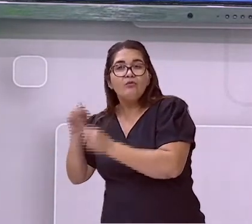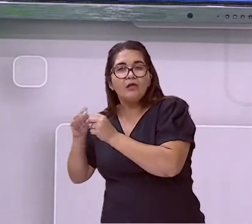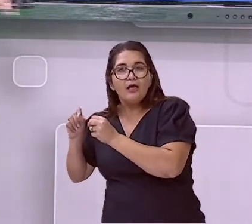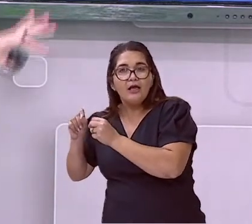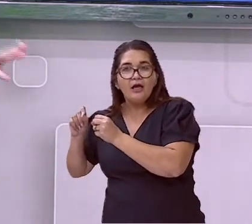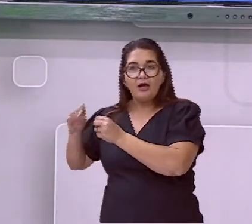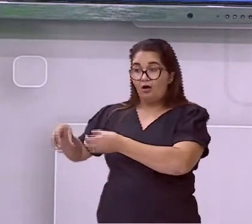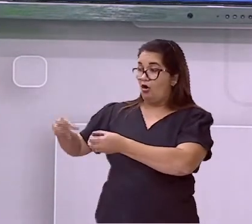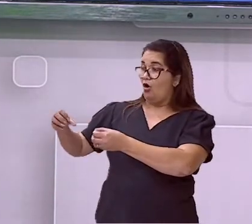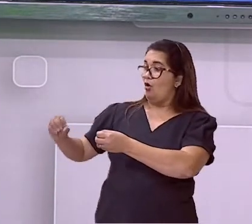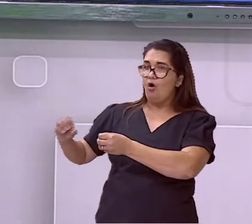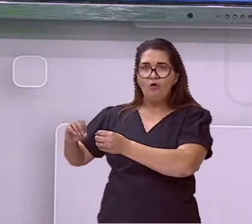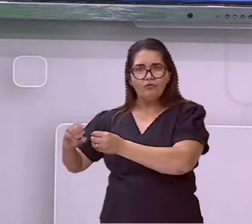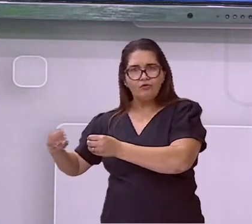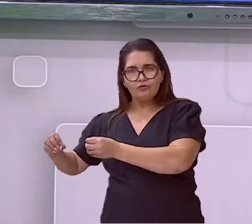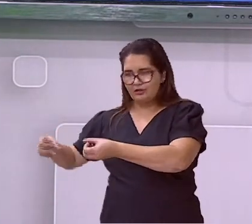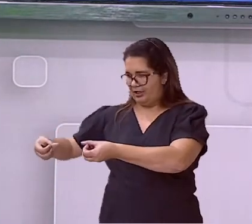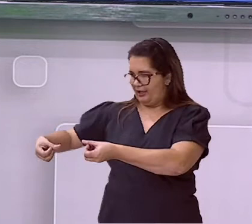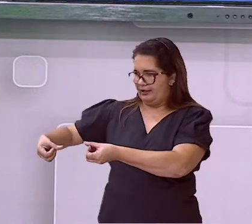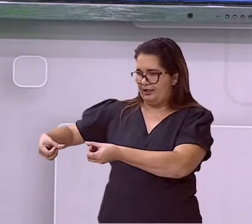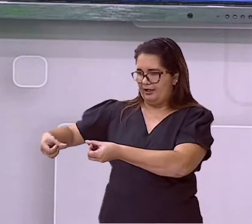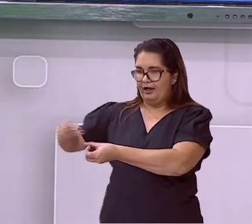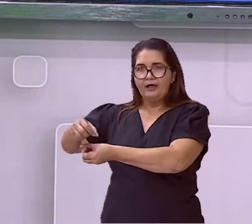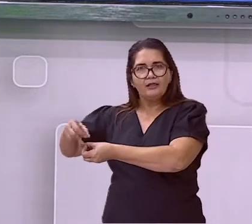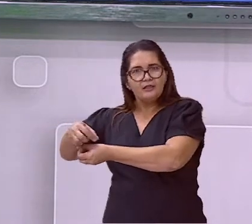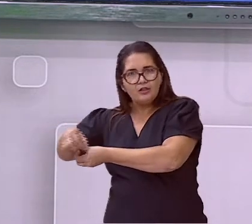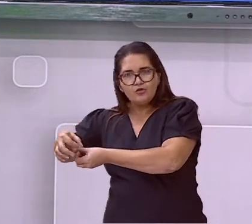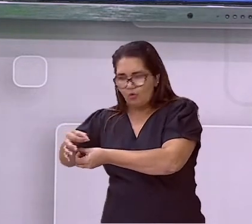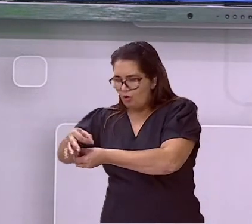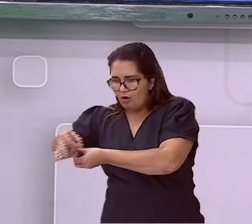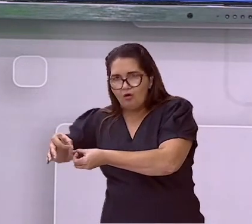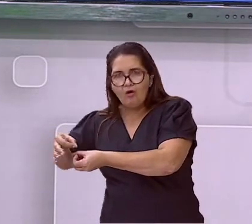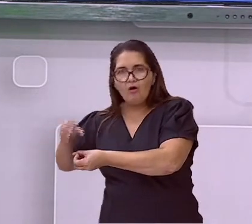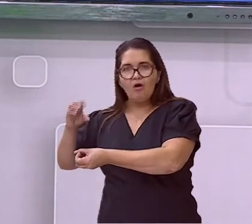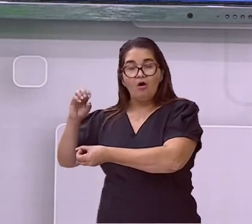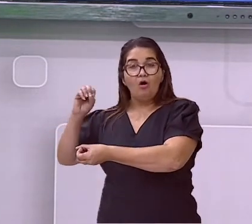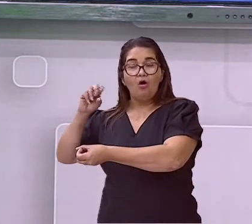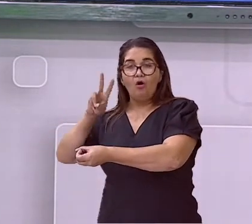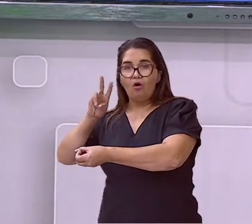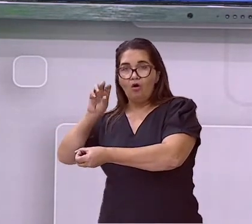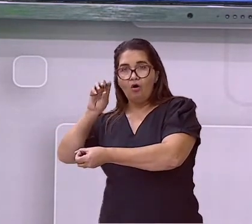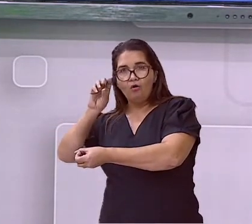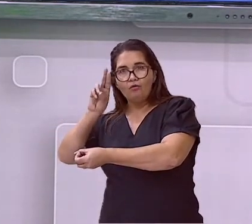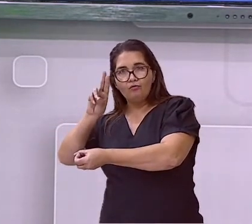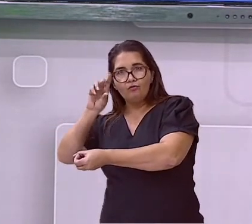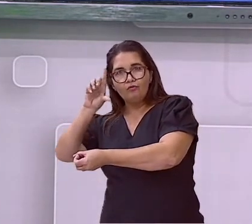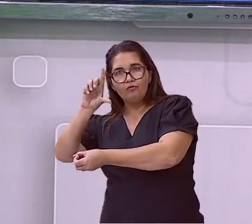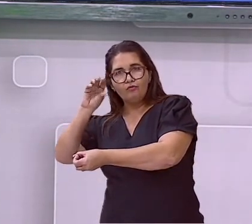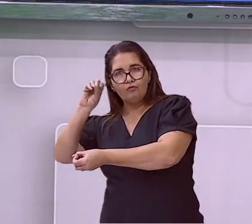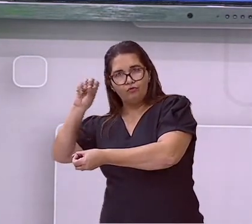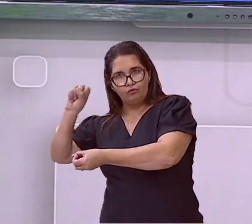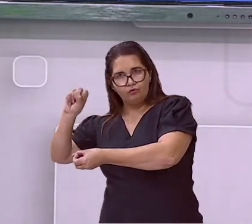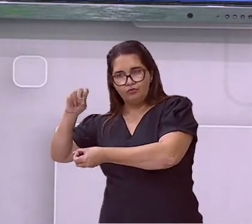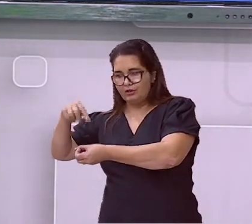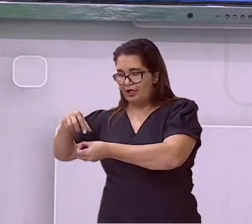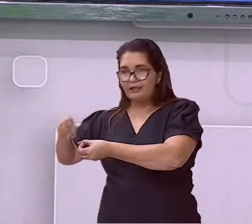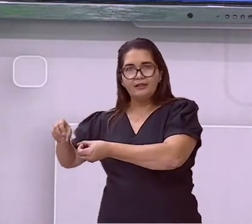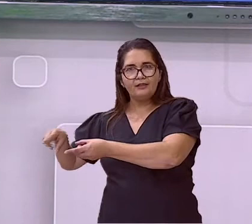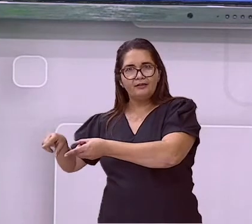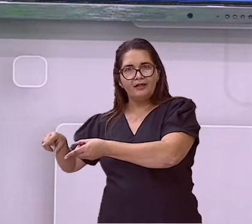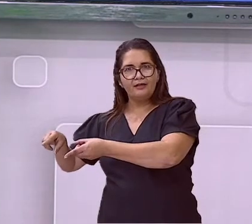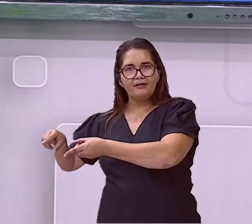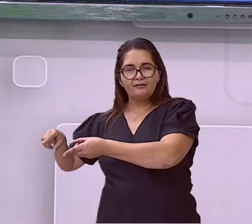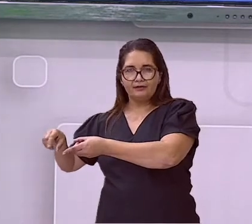a menina, ela já nasce com a quantidade de óvulos para a vida. O menino, não.